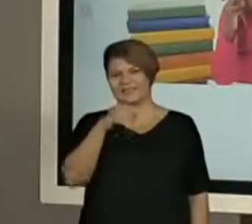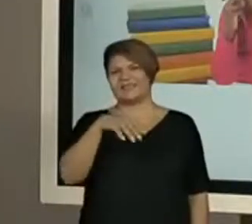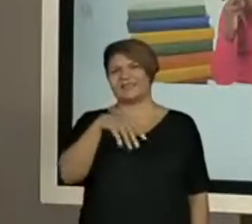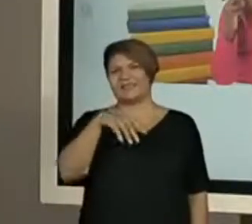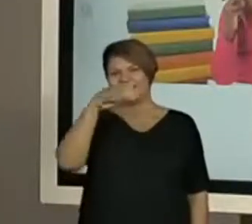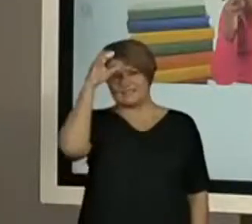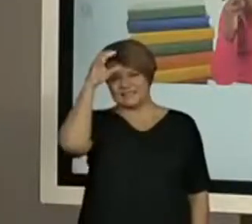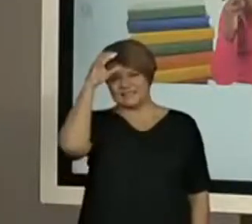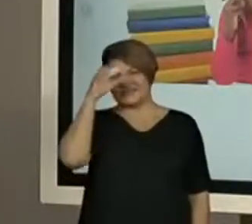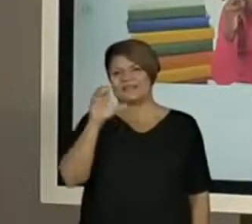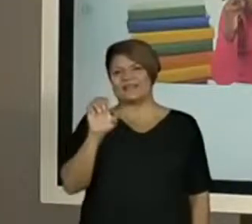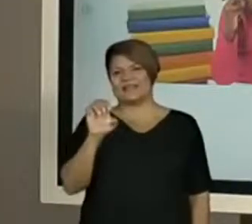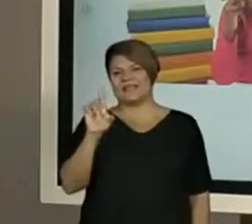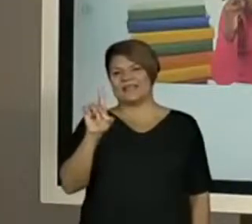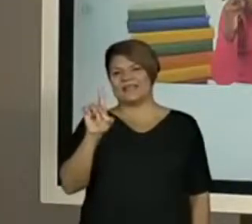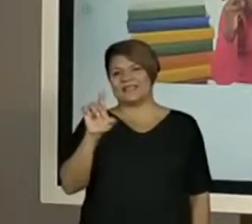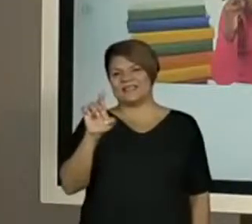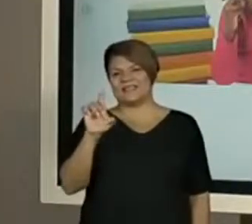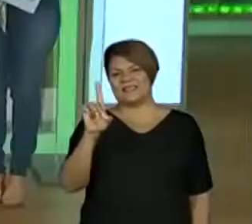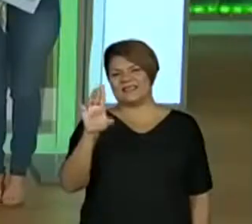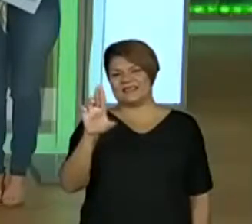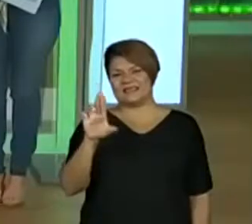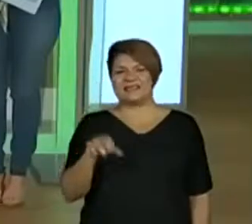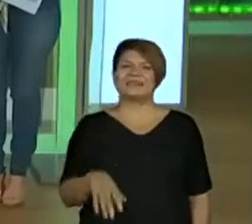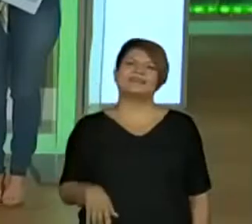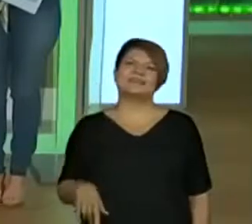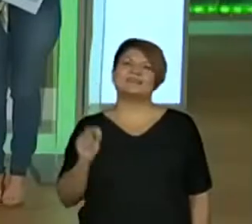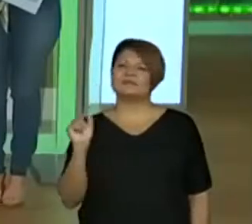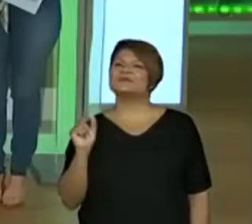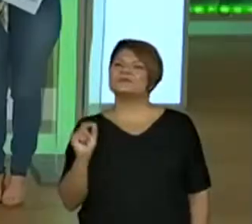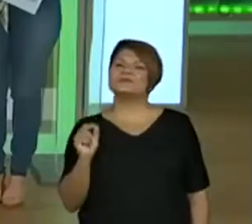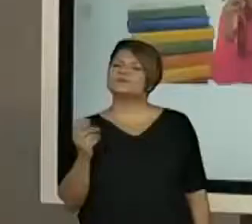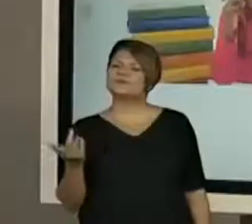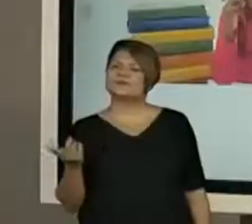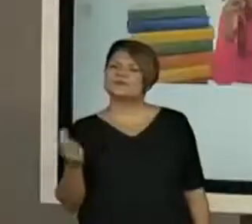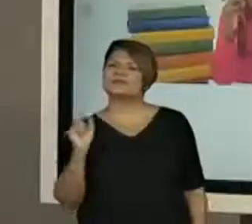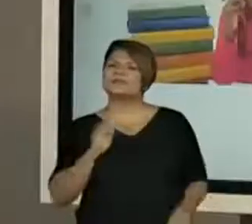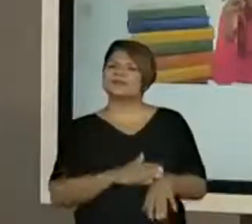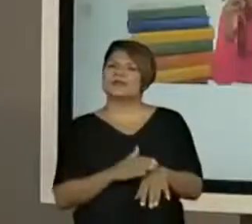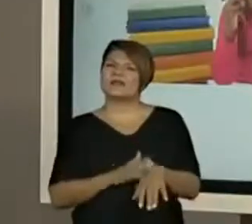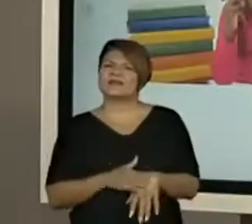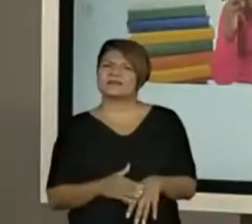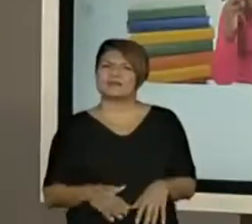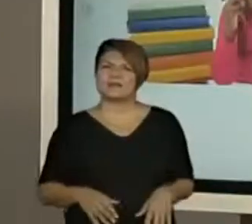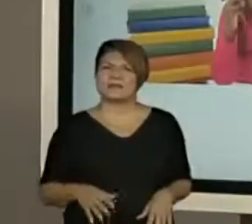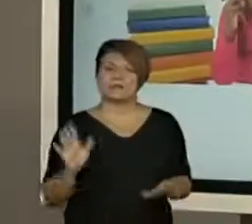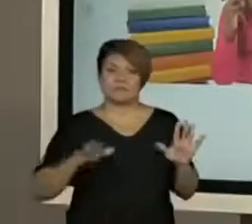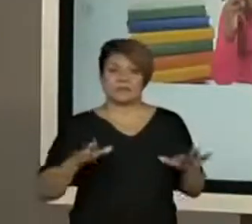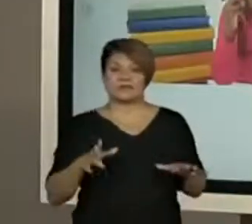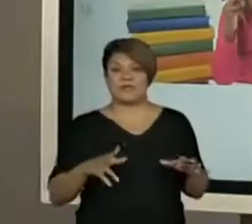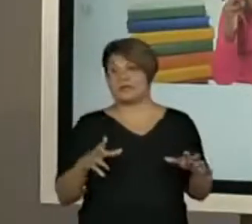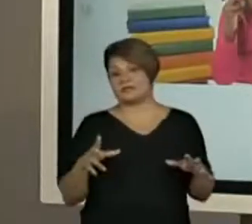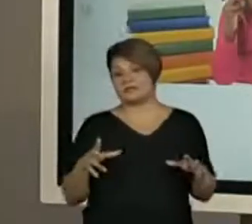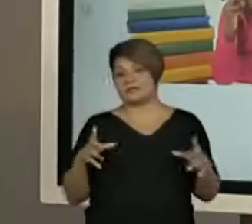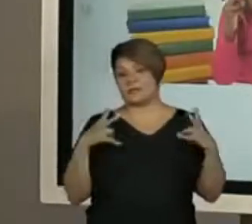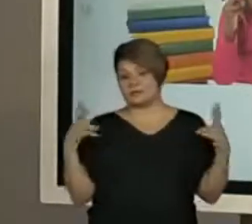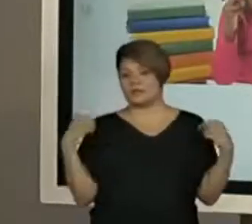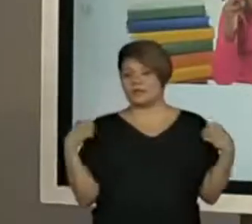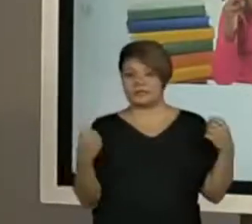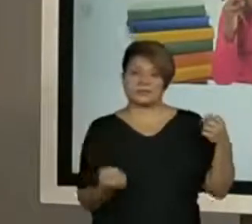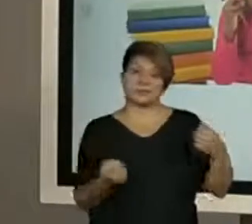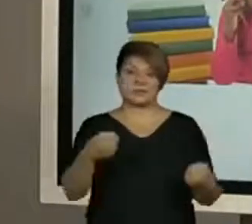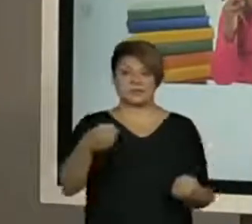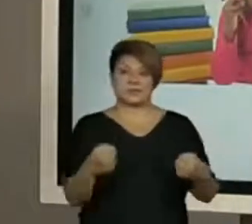escola, Lara? Hein? Às vezes o tio Eder, ele dirige a perua, a van